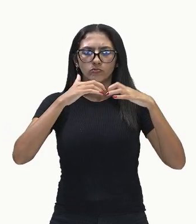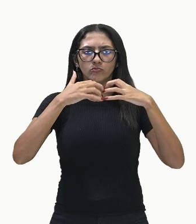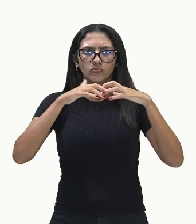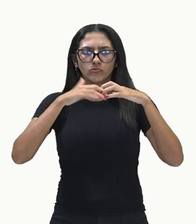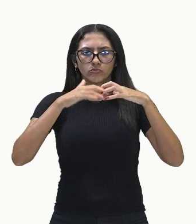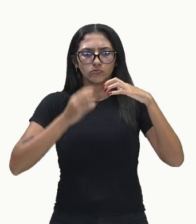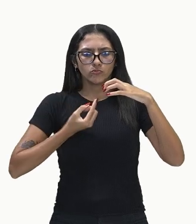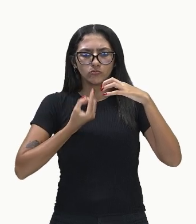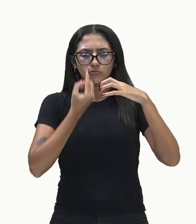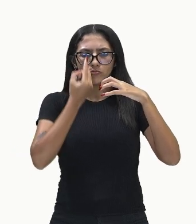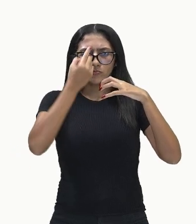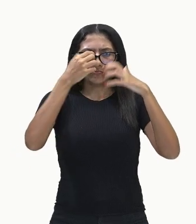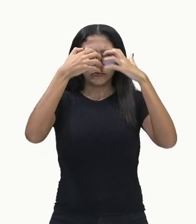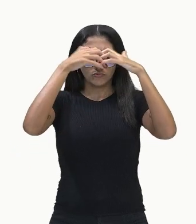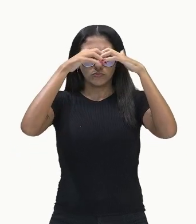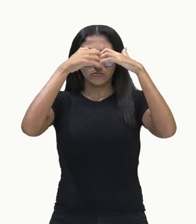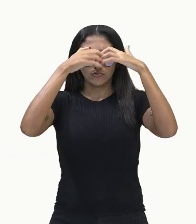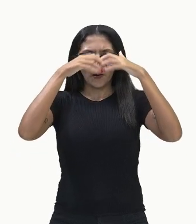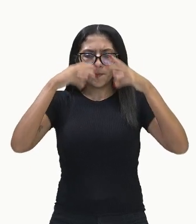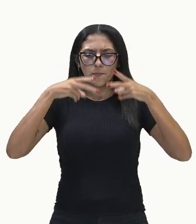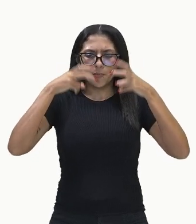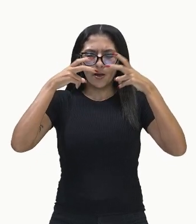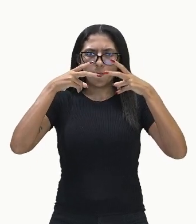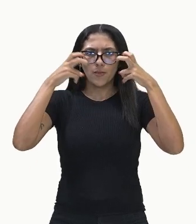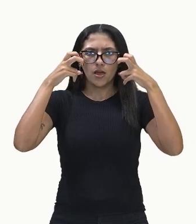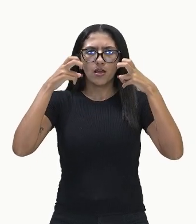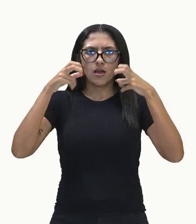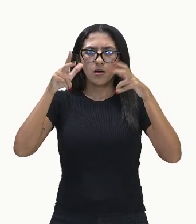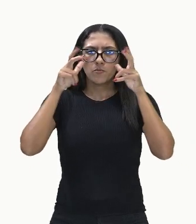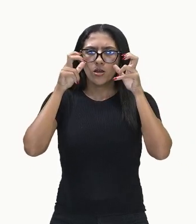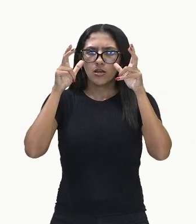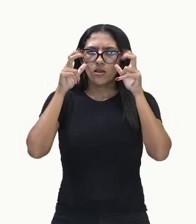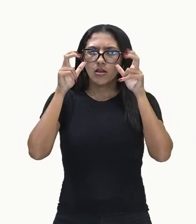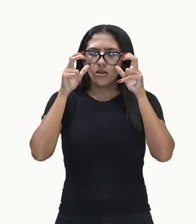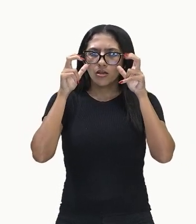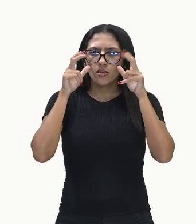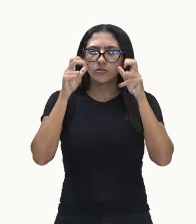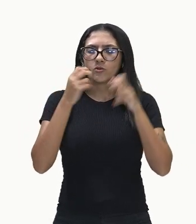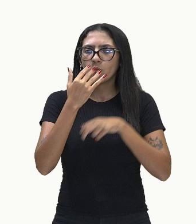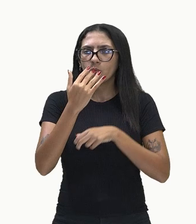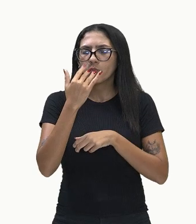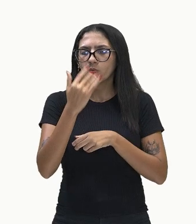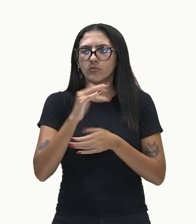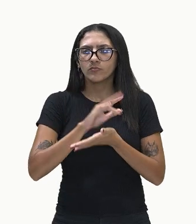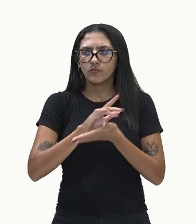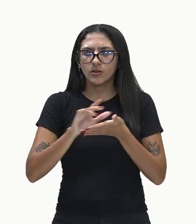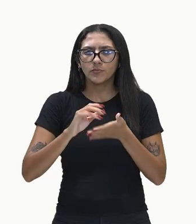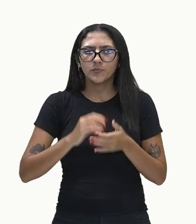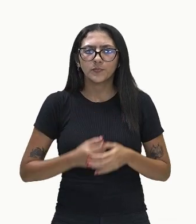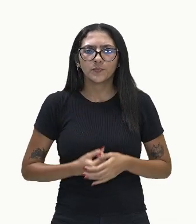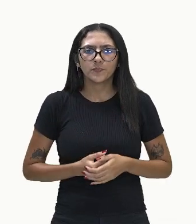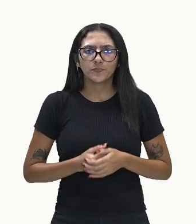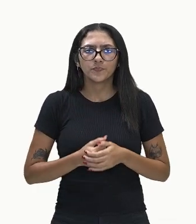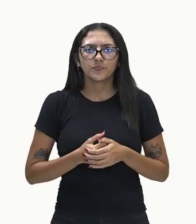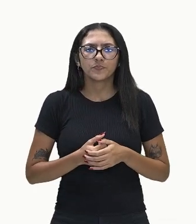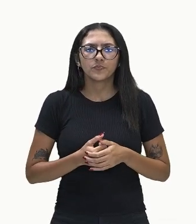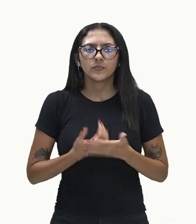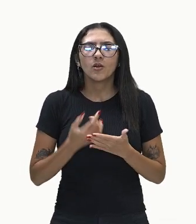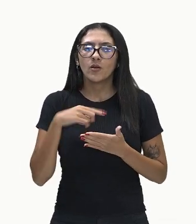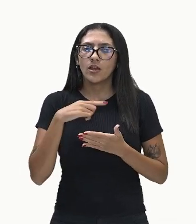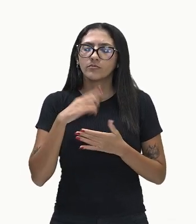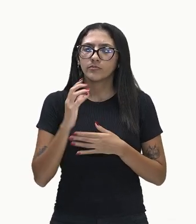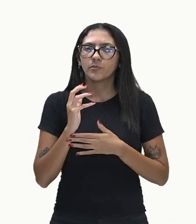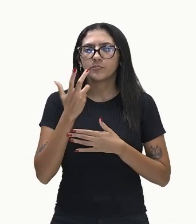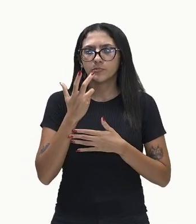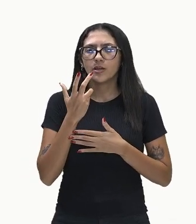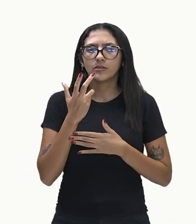permitem o reconhecimento de imagens. Portanto, é assim que ocorre o processo de formação da imagem de modo